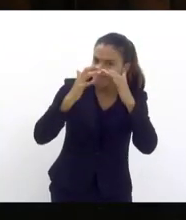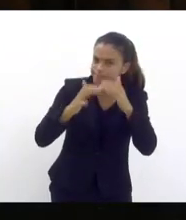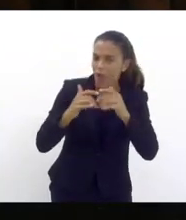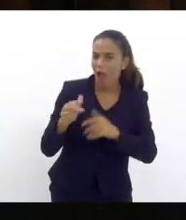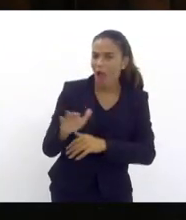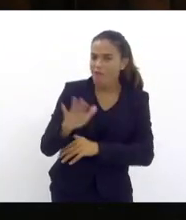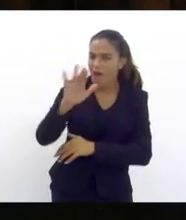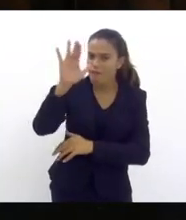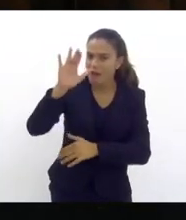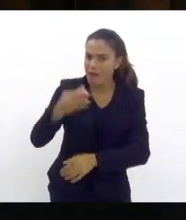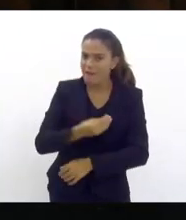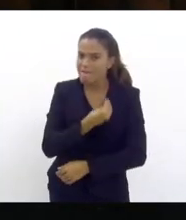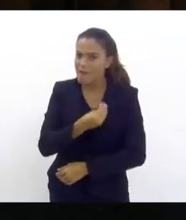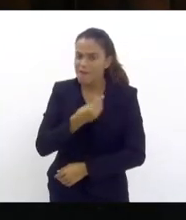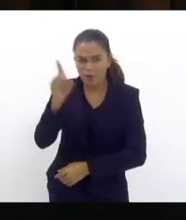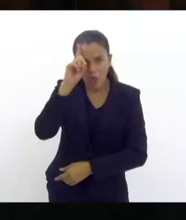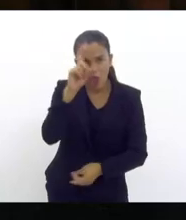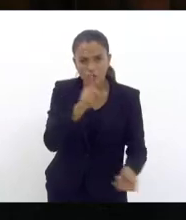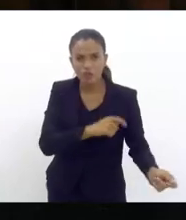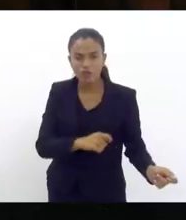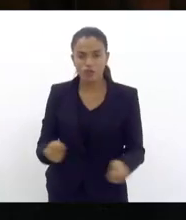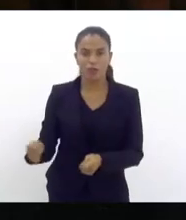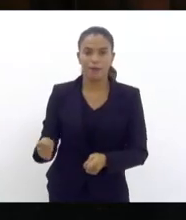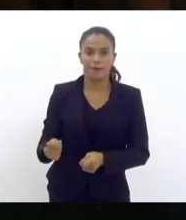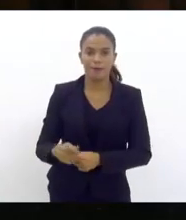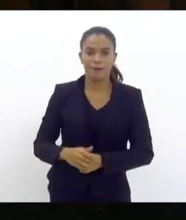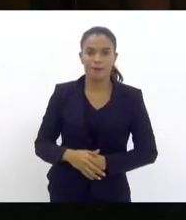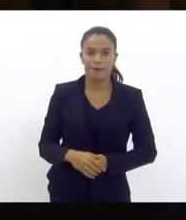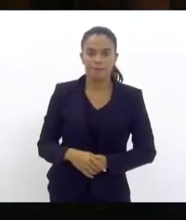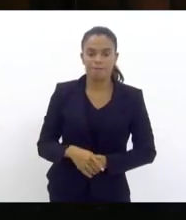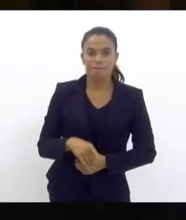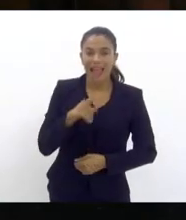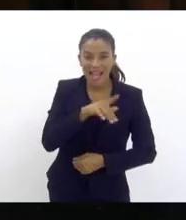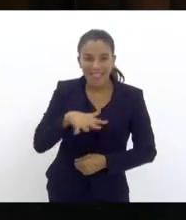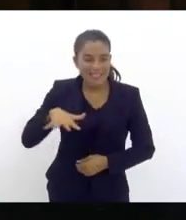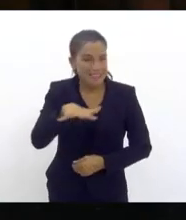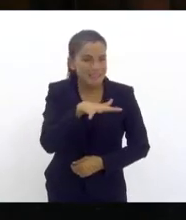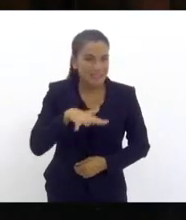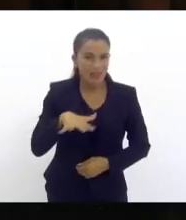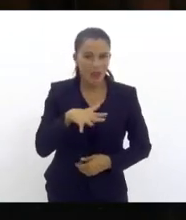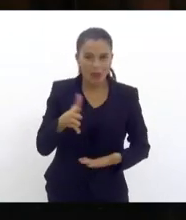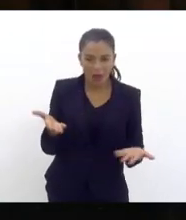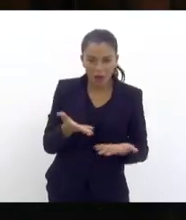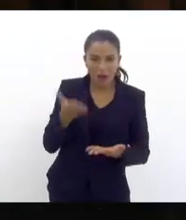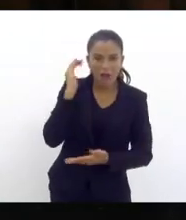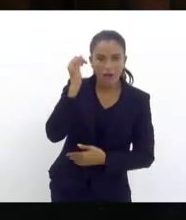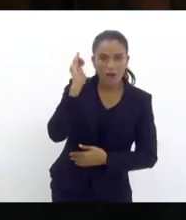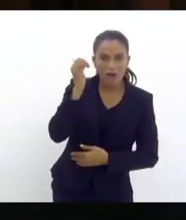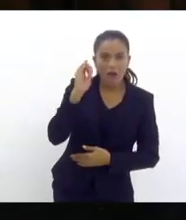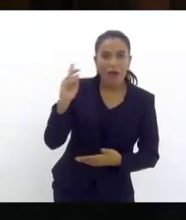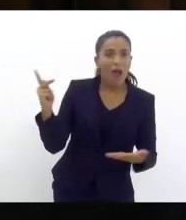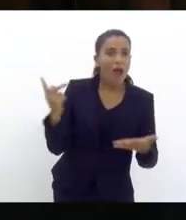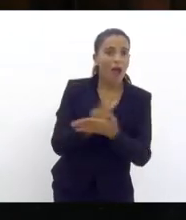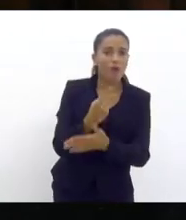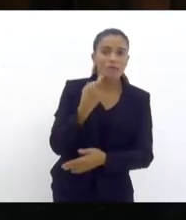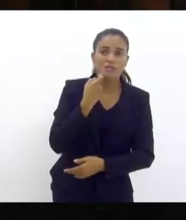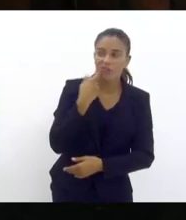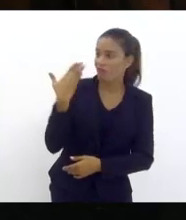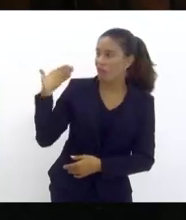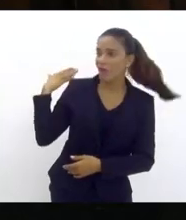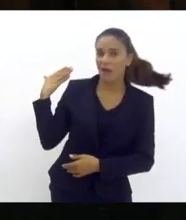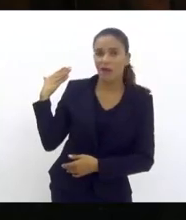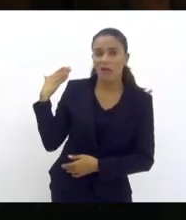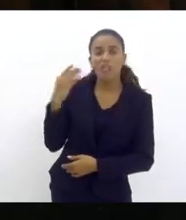favelas têm vivido cotidianamente. Essa situação que eu acabei de narrar aconteceu na última sexta-feira,